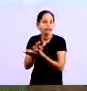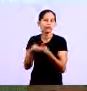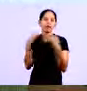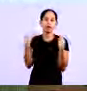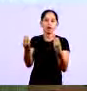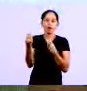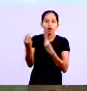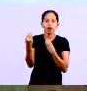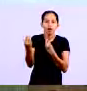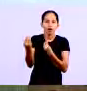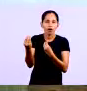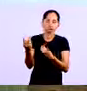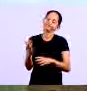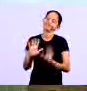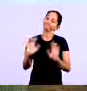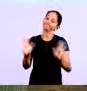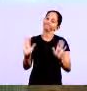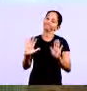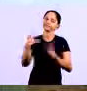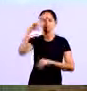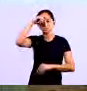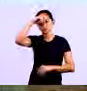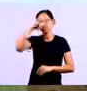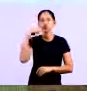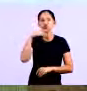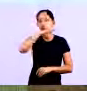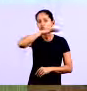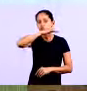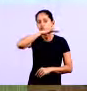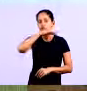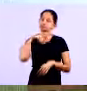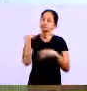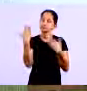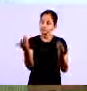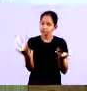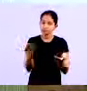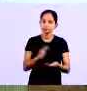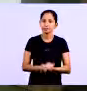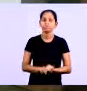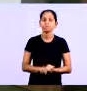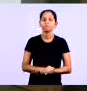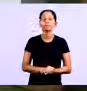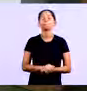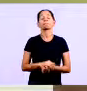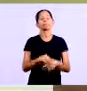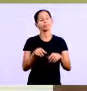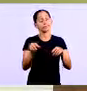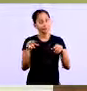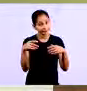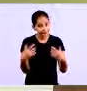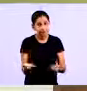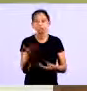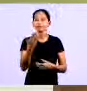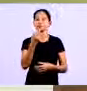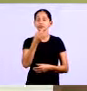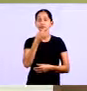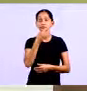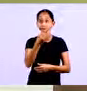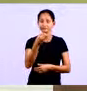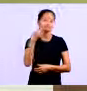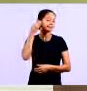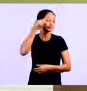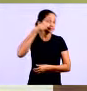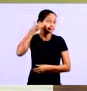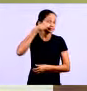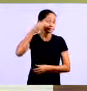aos seus fornecedores, porque você passa a ter dificuldade na hora de fazer aquisições. Não é isso, professor Gilberto? Verdade, professor Ronilson. Eu só demonstrando uma experiência